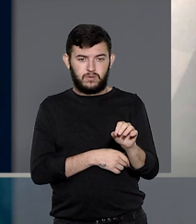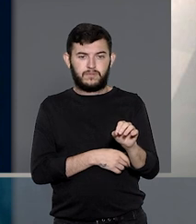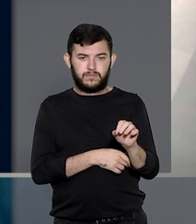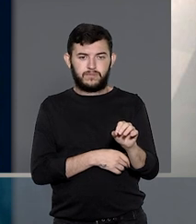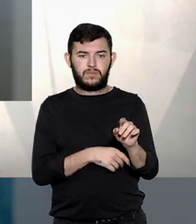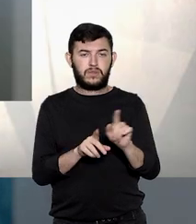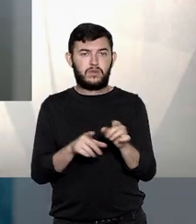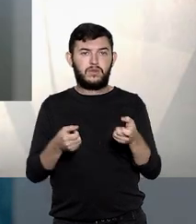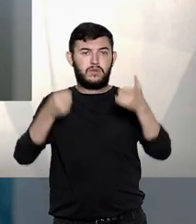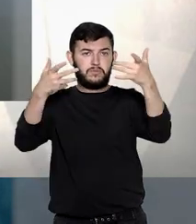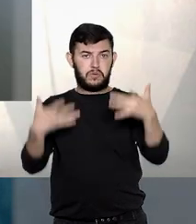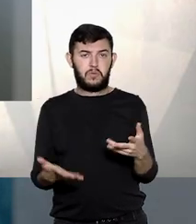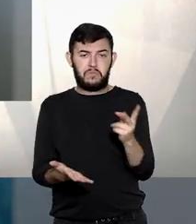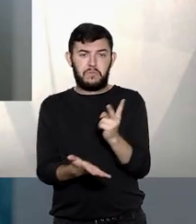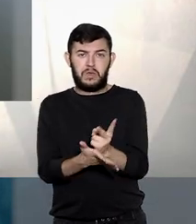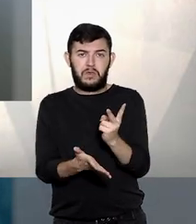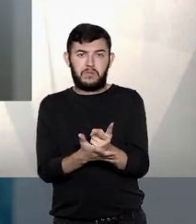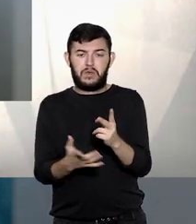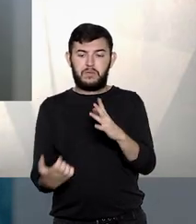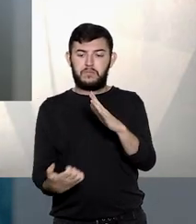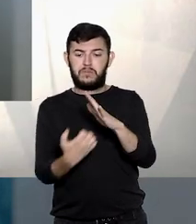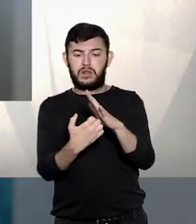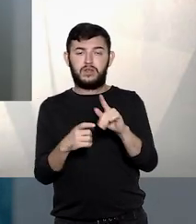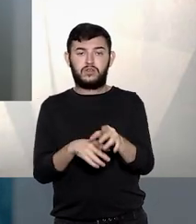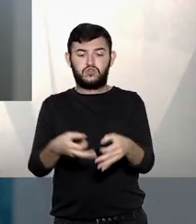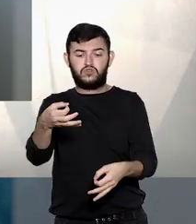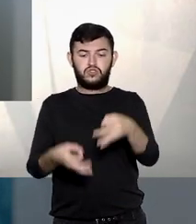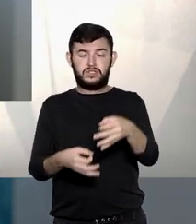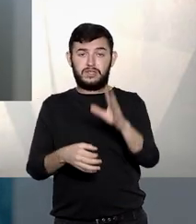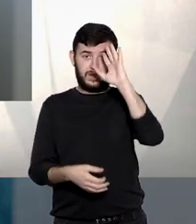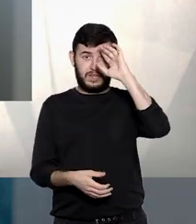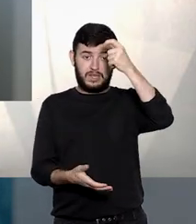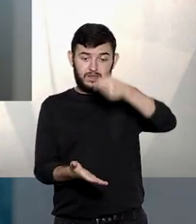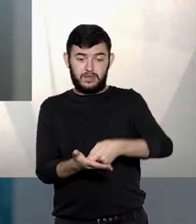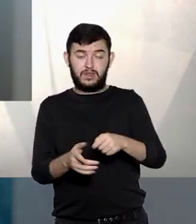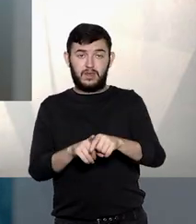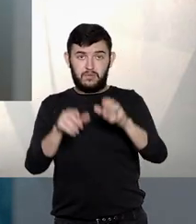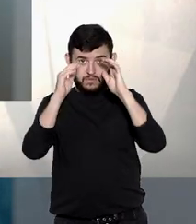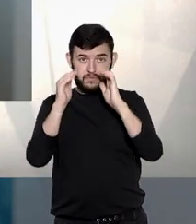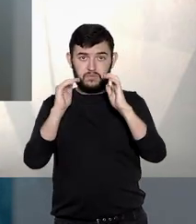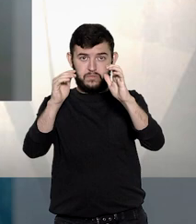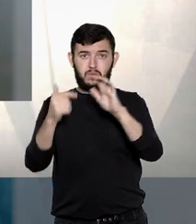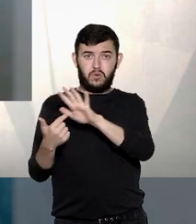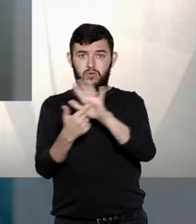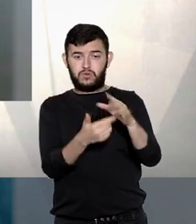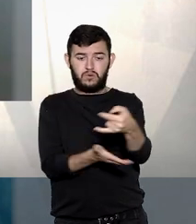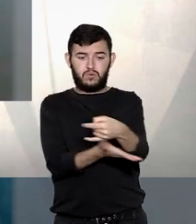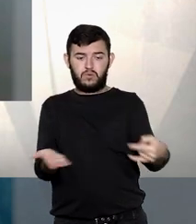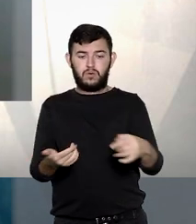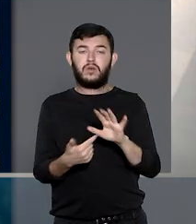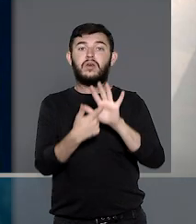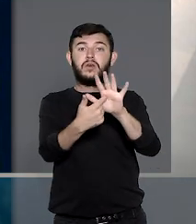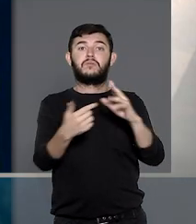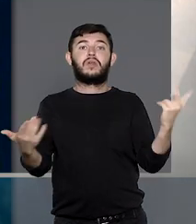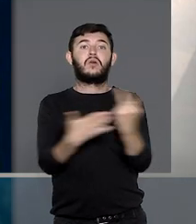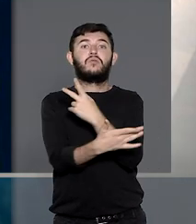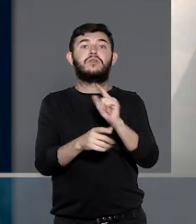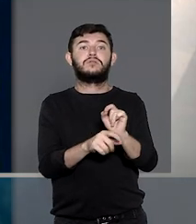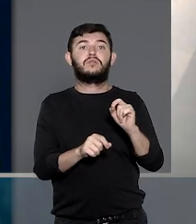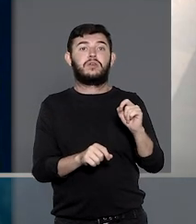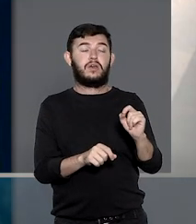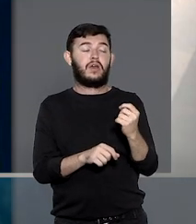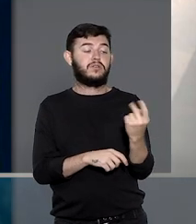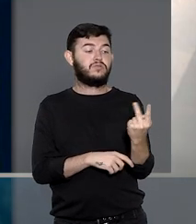neste caso, ainda que a companhia tivesse cumprido a decisão judicial que determinou a exibição dos livros, a situação